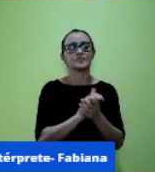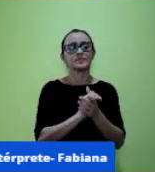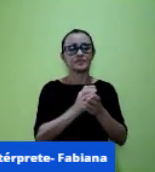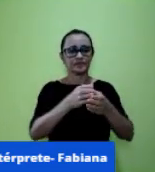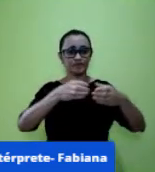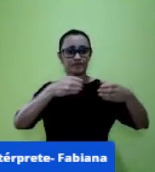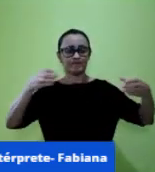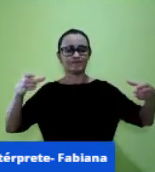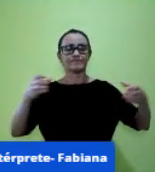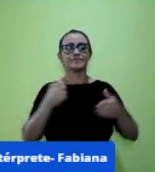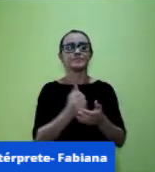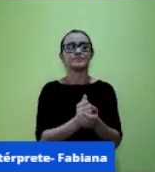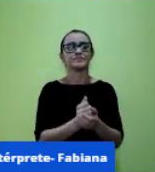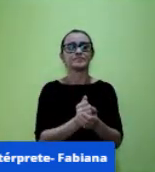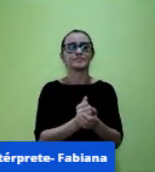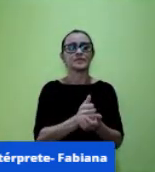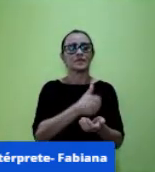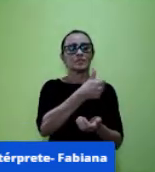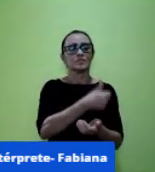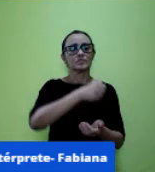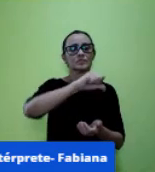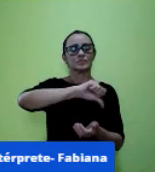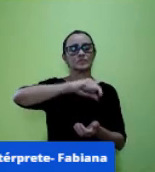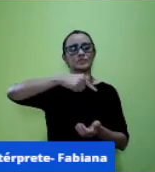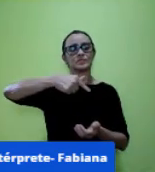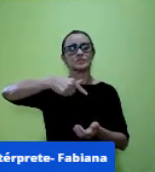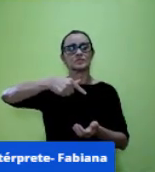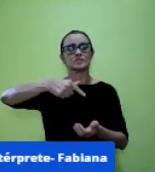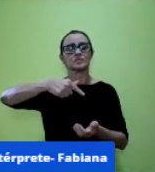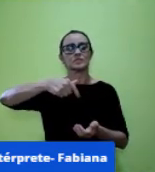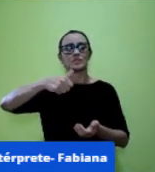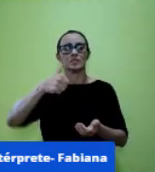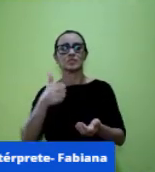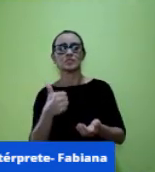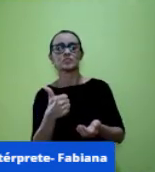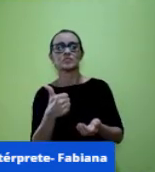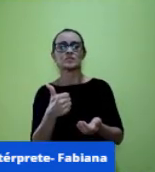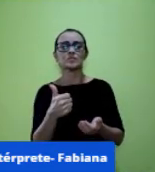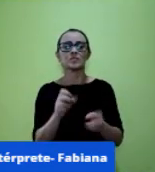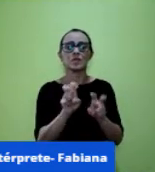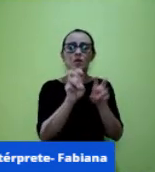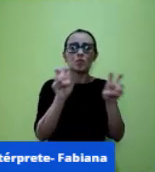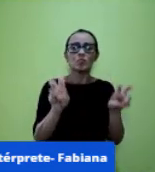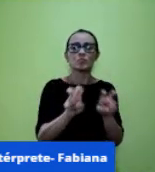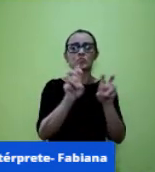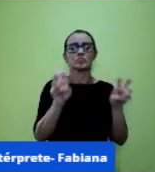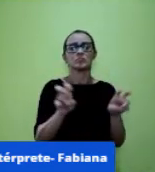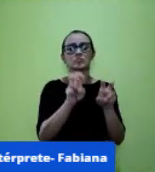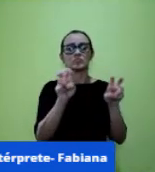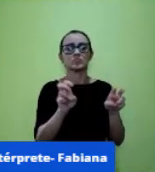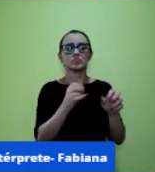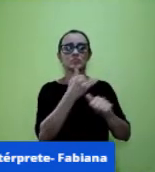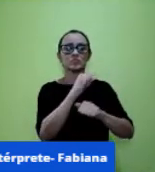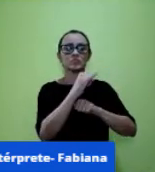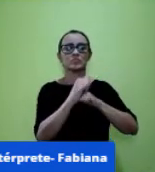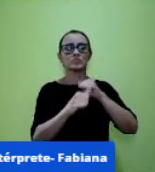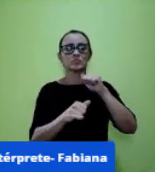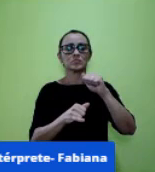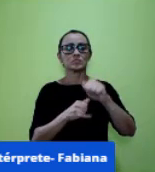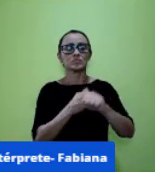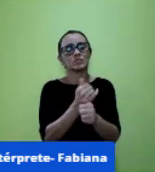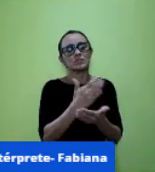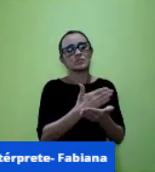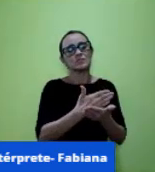1971 vem aparece o microcomputador e a internet começa a ser usada na educação